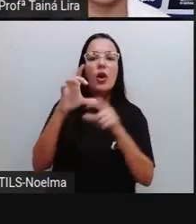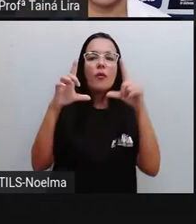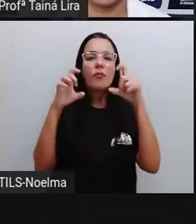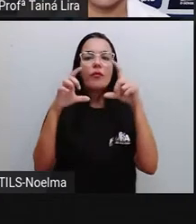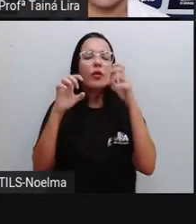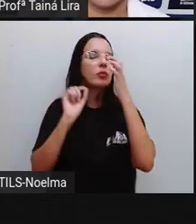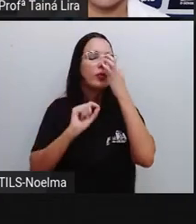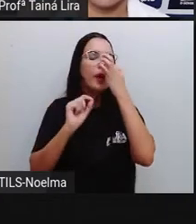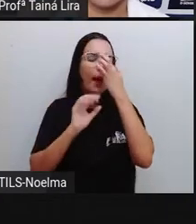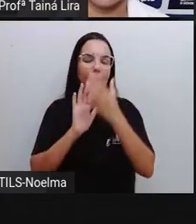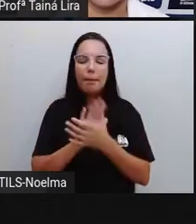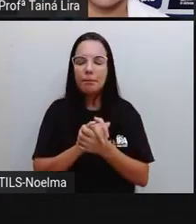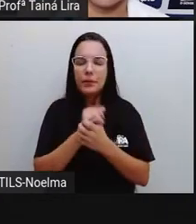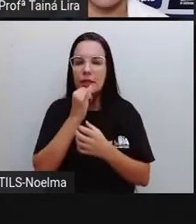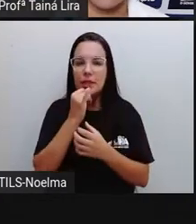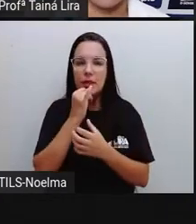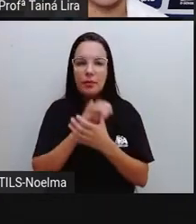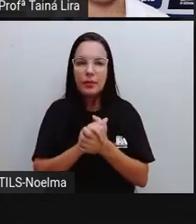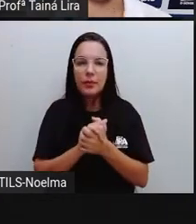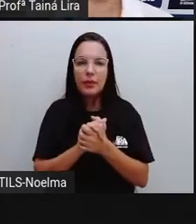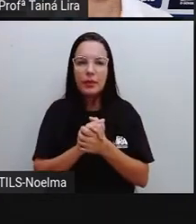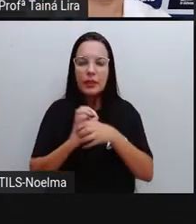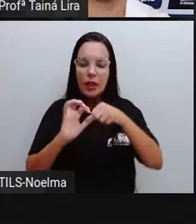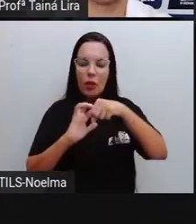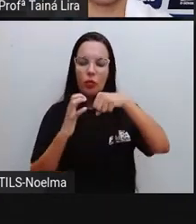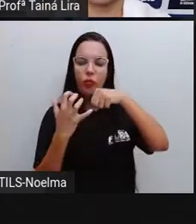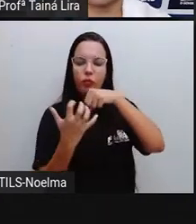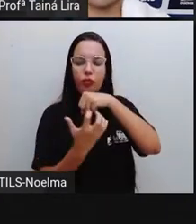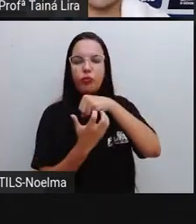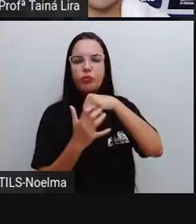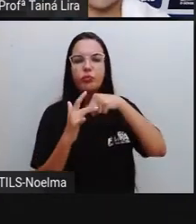do coronavírus,